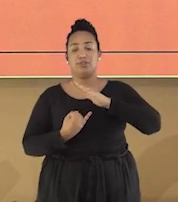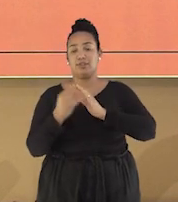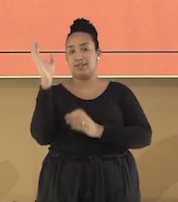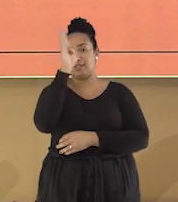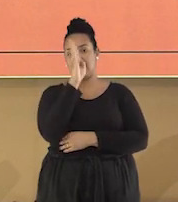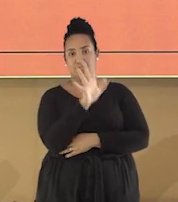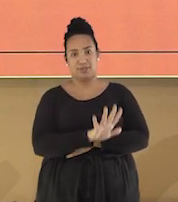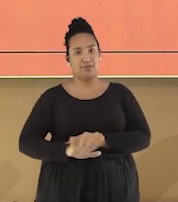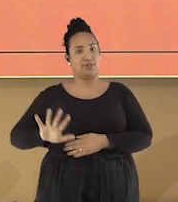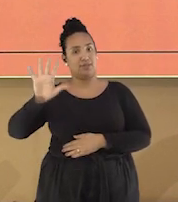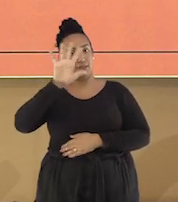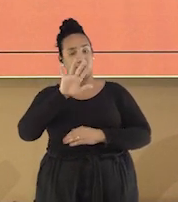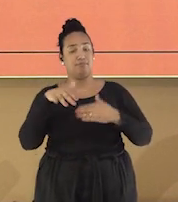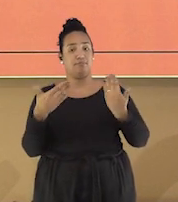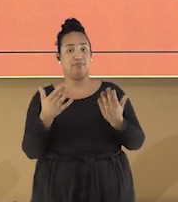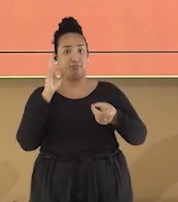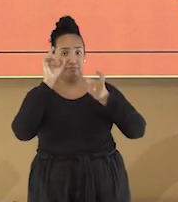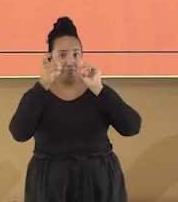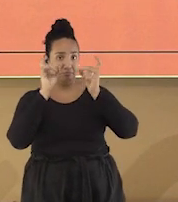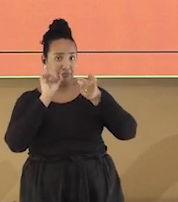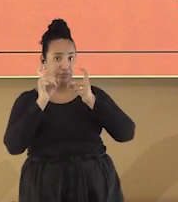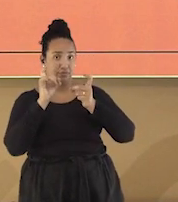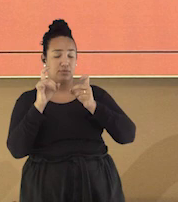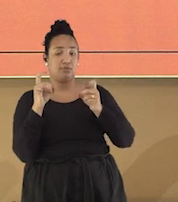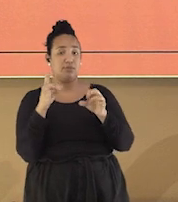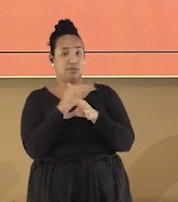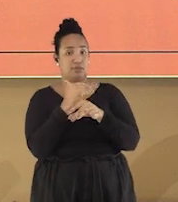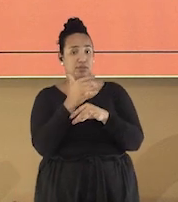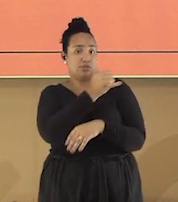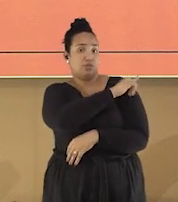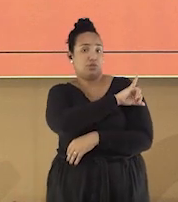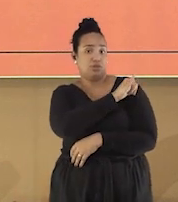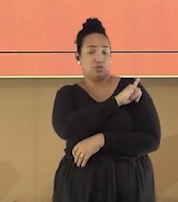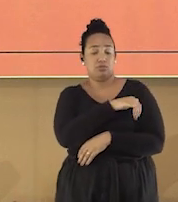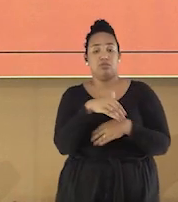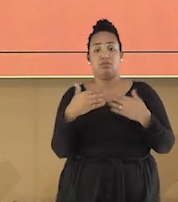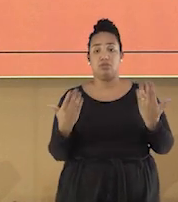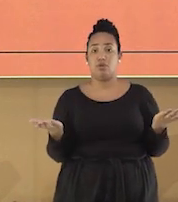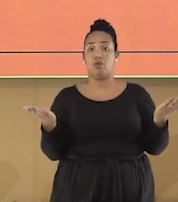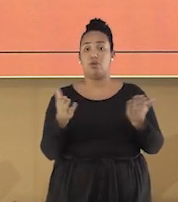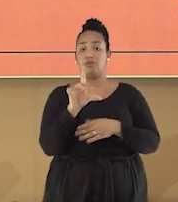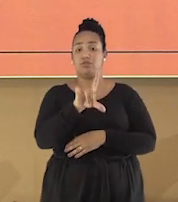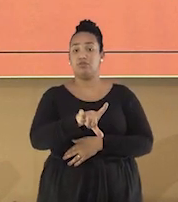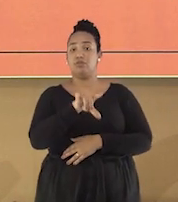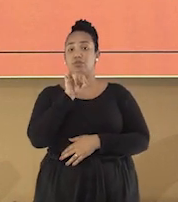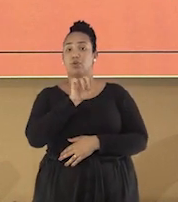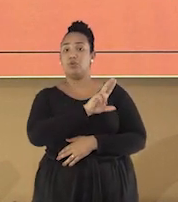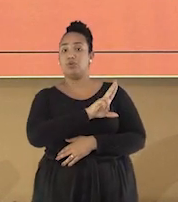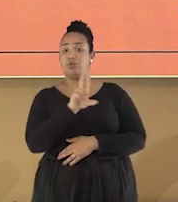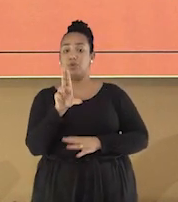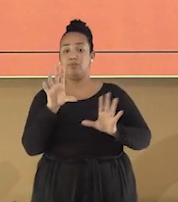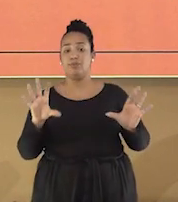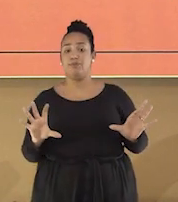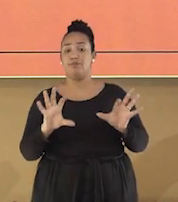Reunidos durante um encontro na cidade do Rio de Janeiro, os jovens batizam como União Nacional dos Estudantes, a